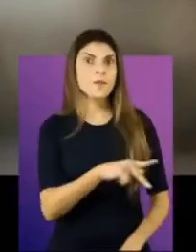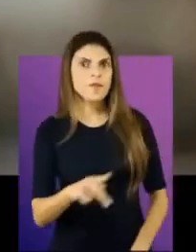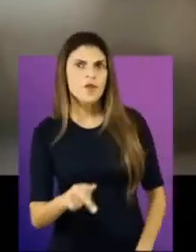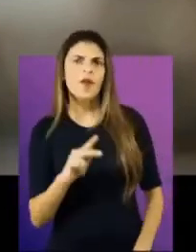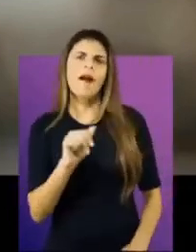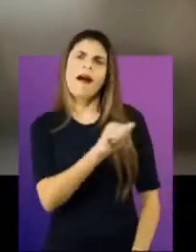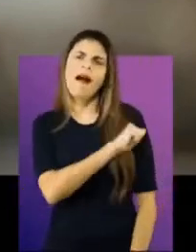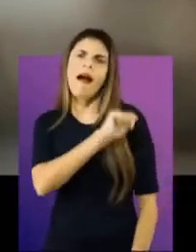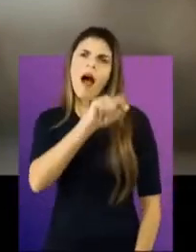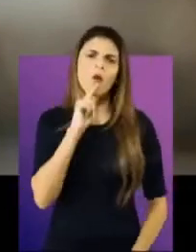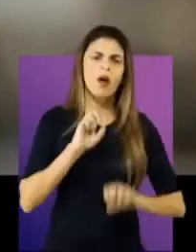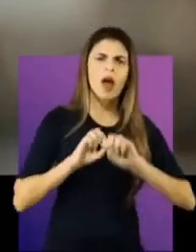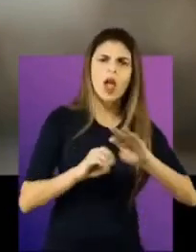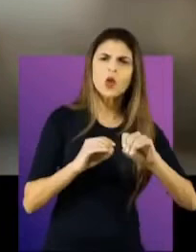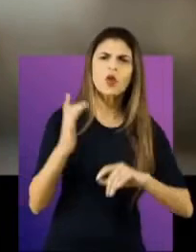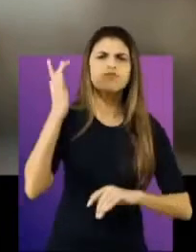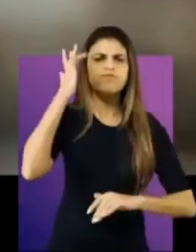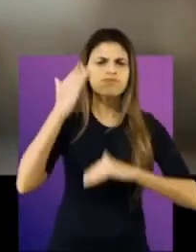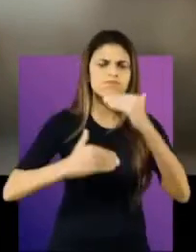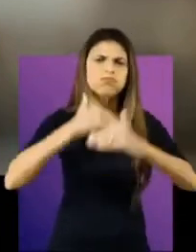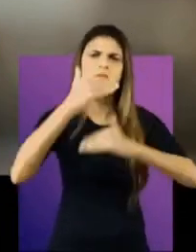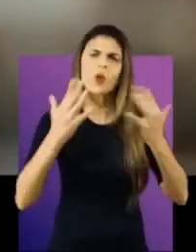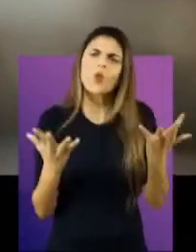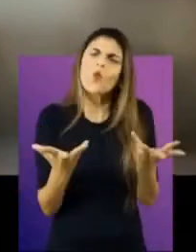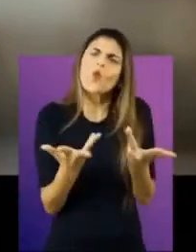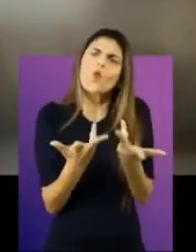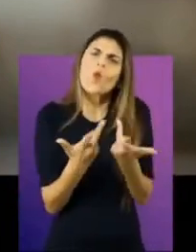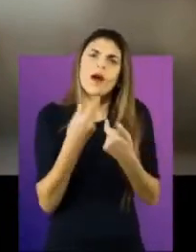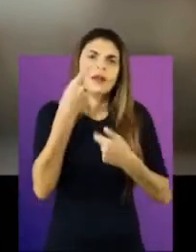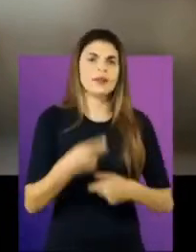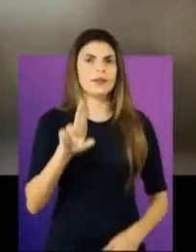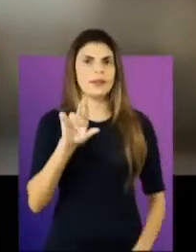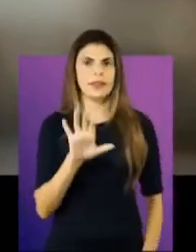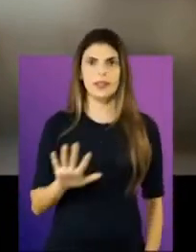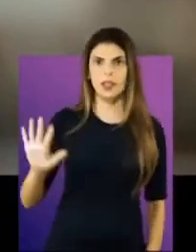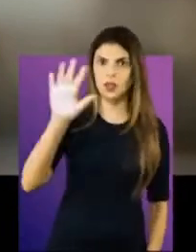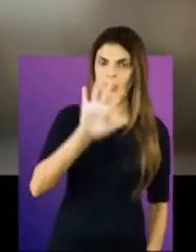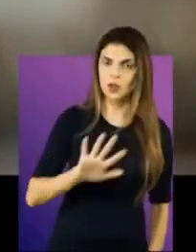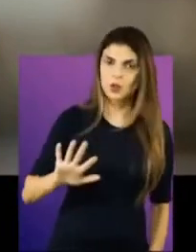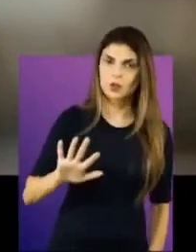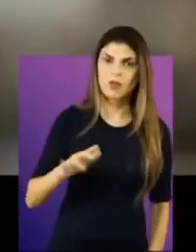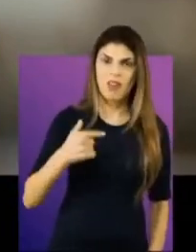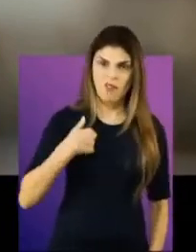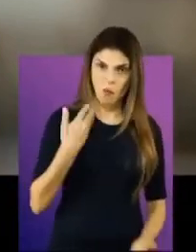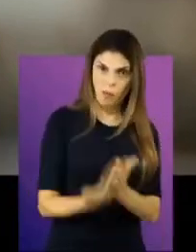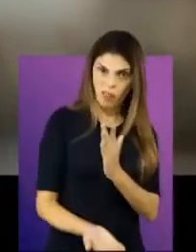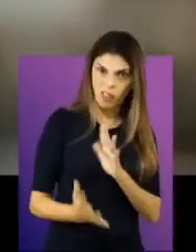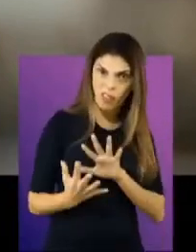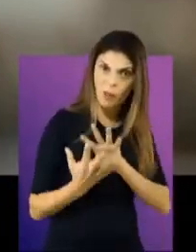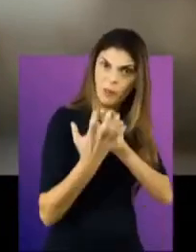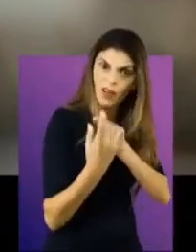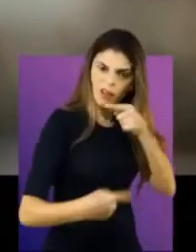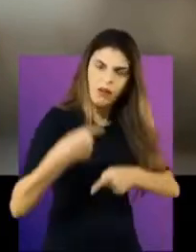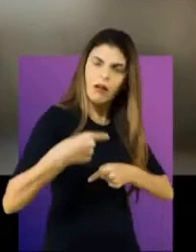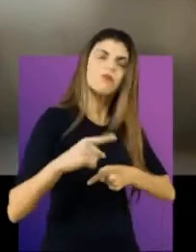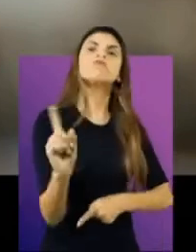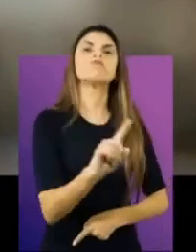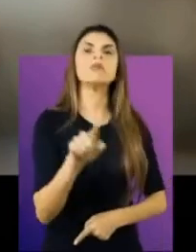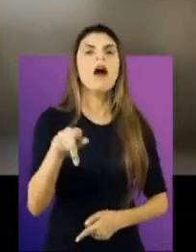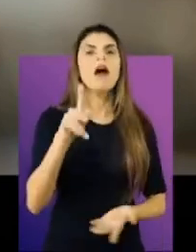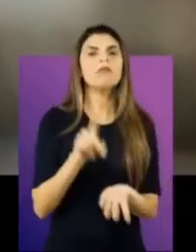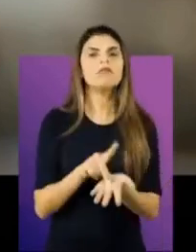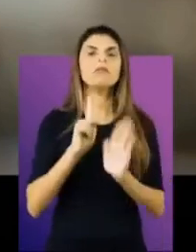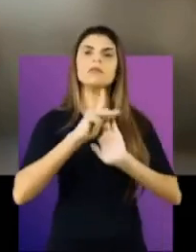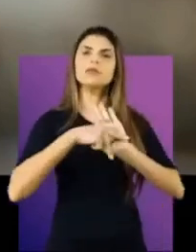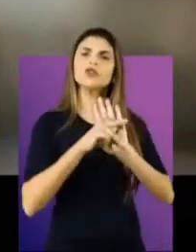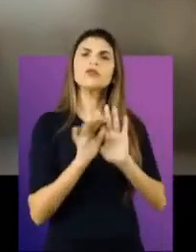valorizar os professores e alunos e levar a educação moderna e de qualidade para todo o Rio de Janeiro. Essa briga eu